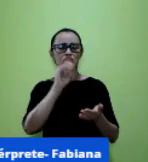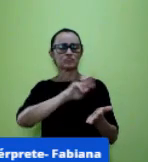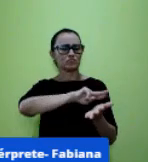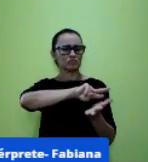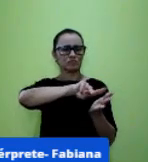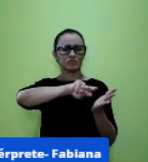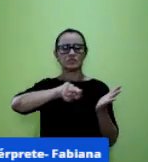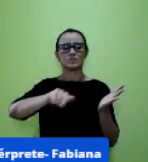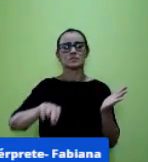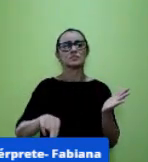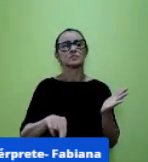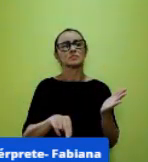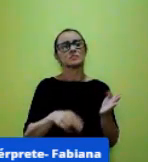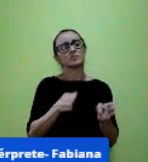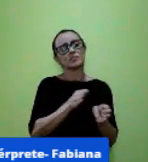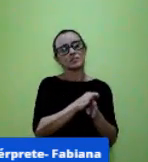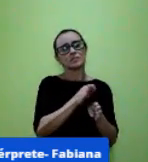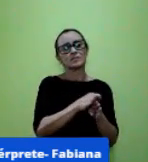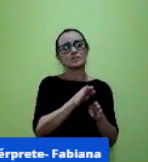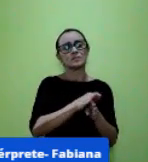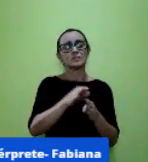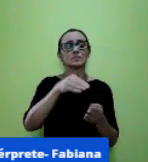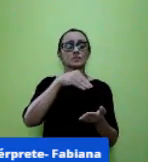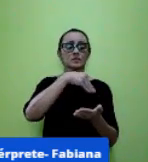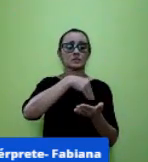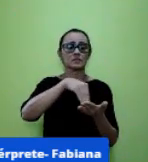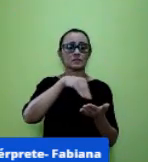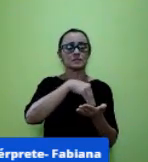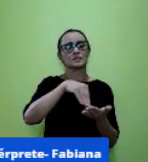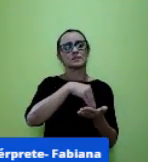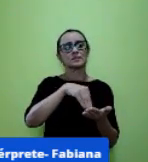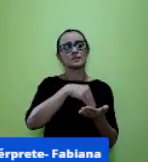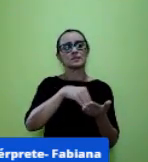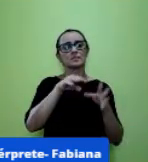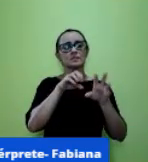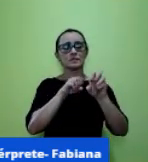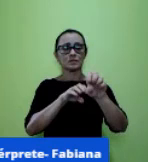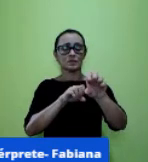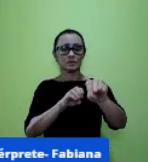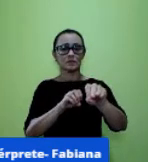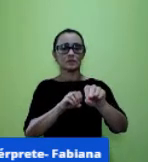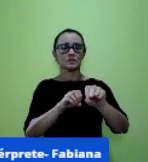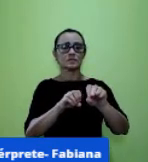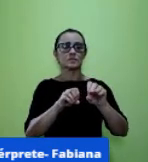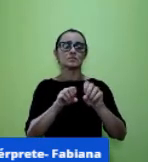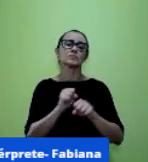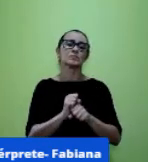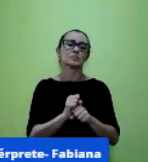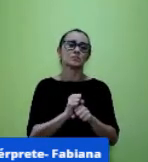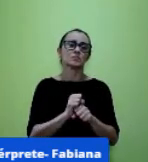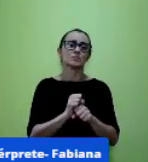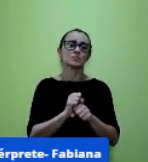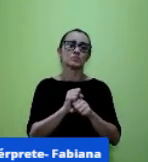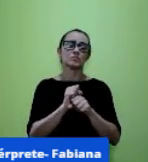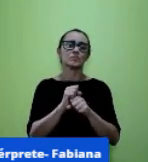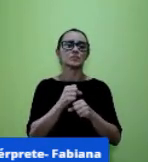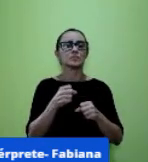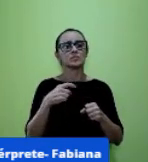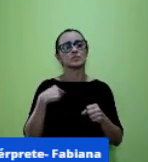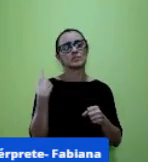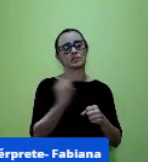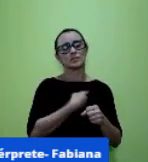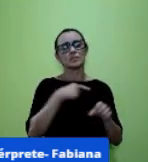para as secretarias de educação né enquanto sistema nacional de ensino e que nós também